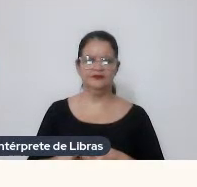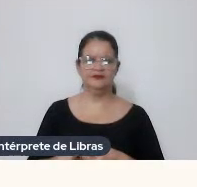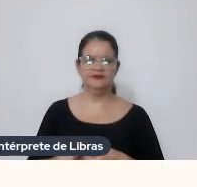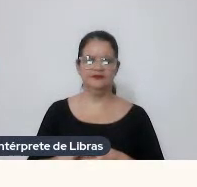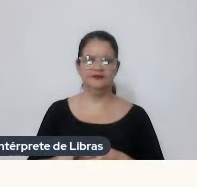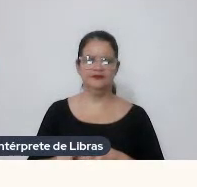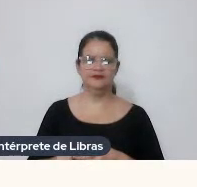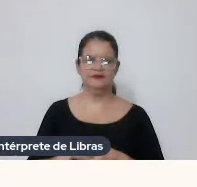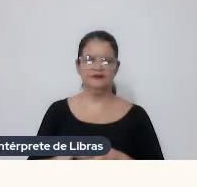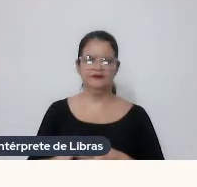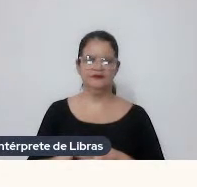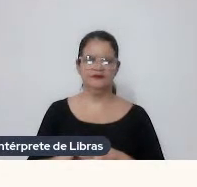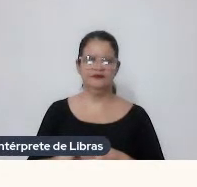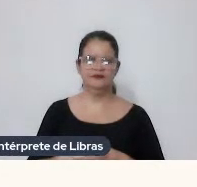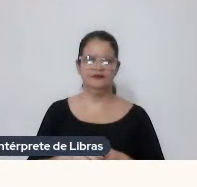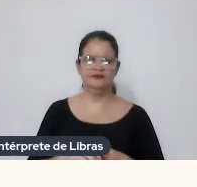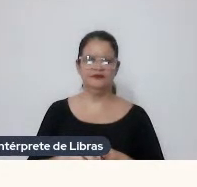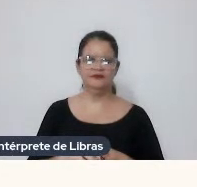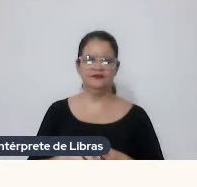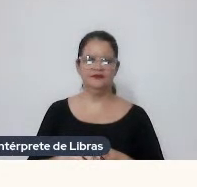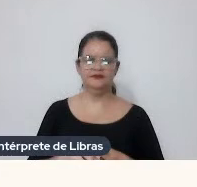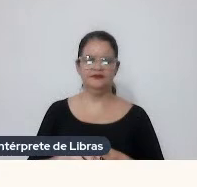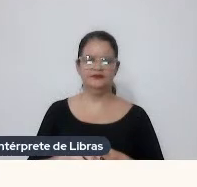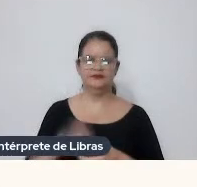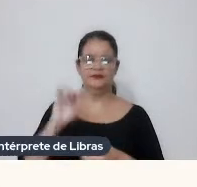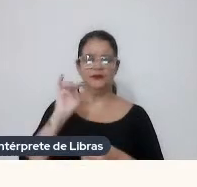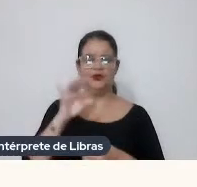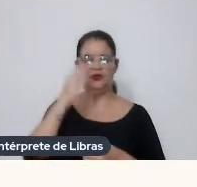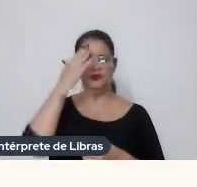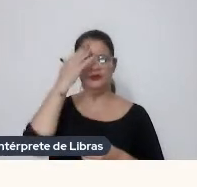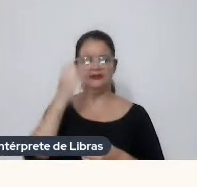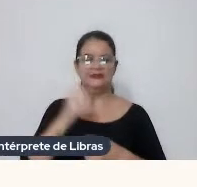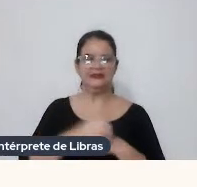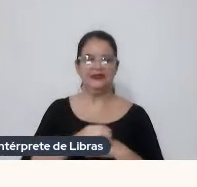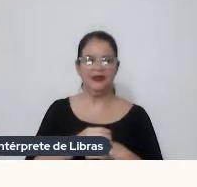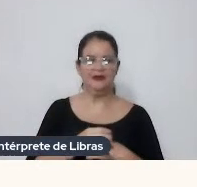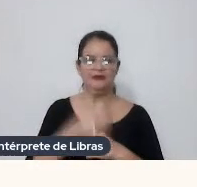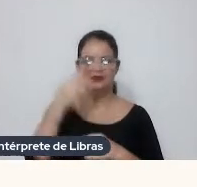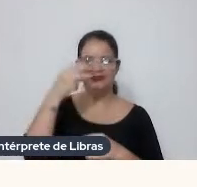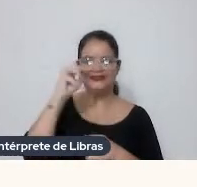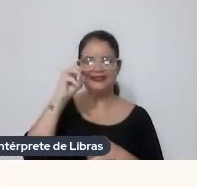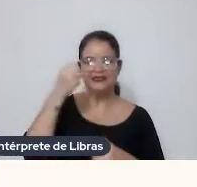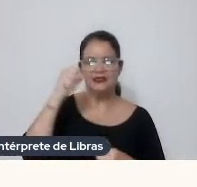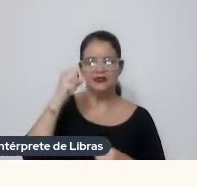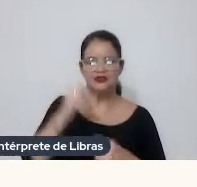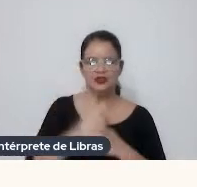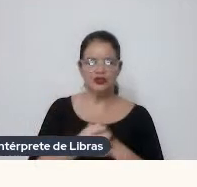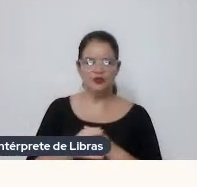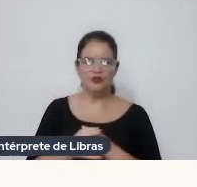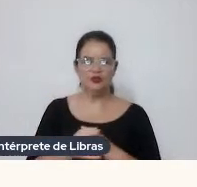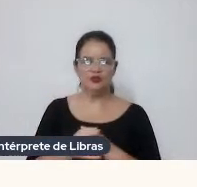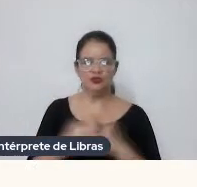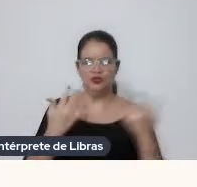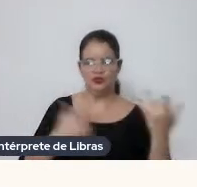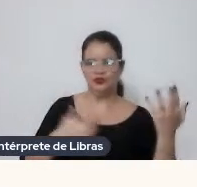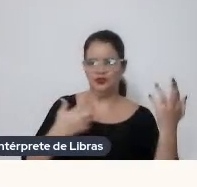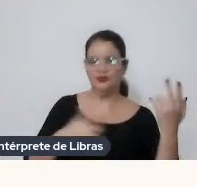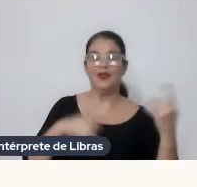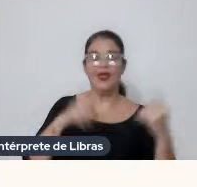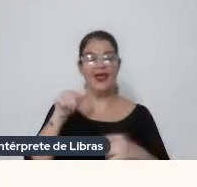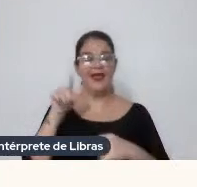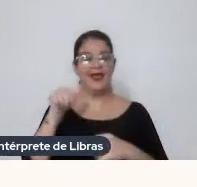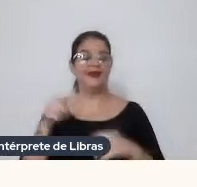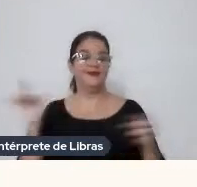A gente só sabe Uma música Tem 30 segundos É